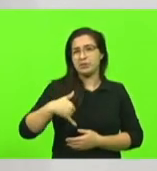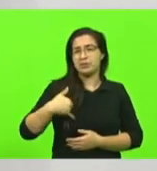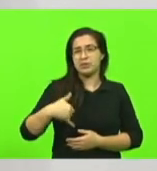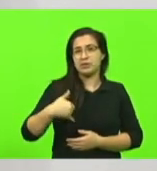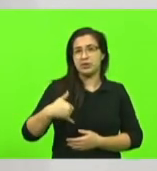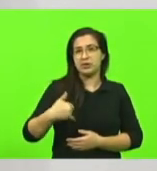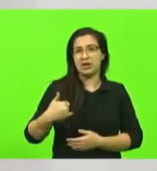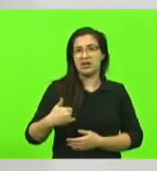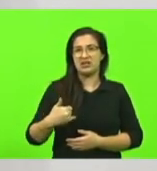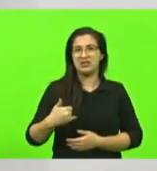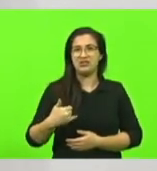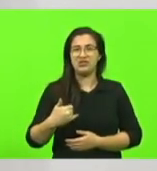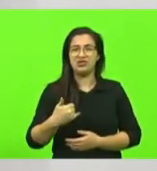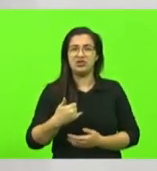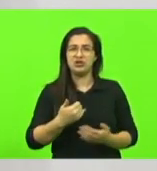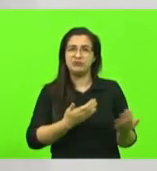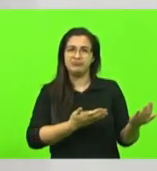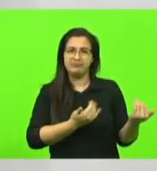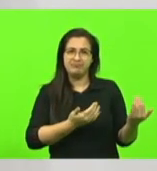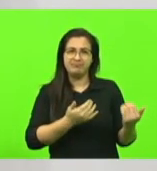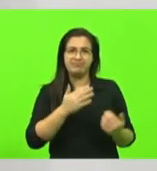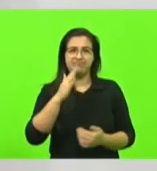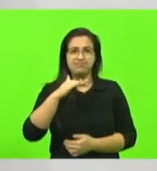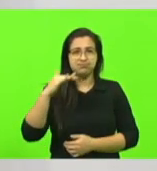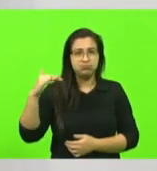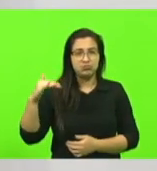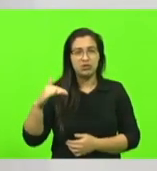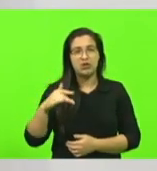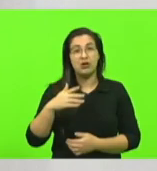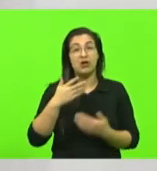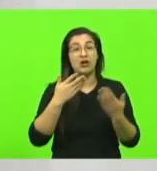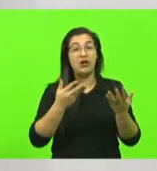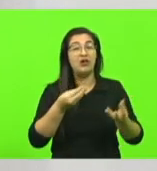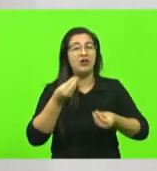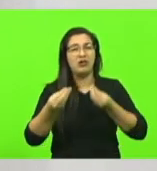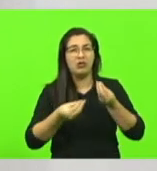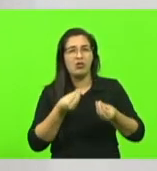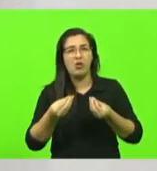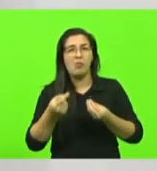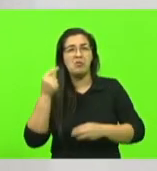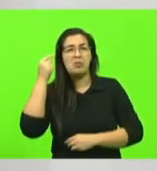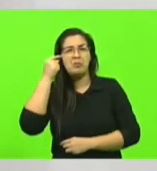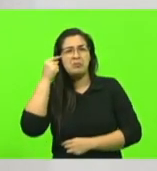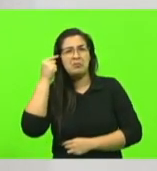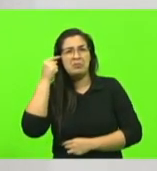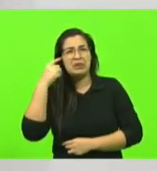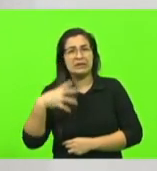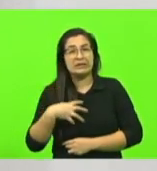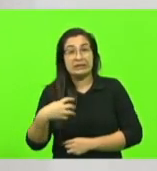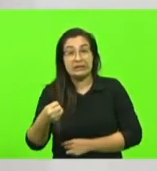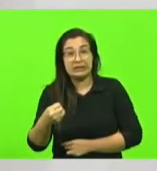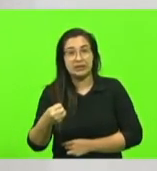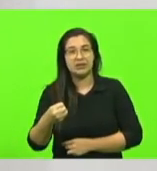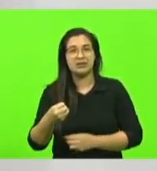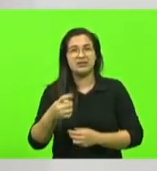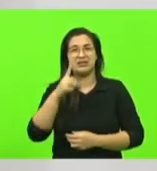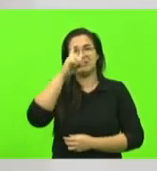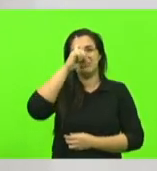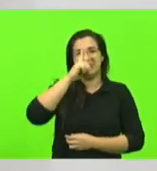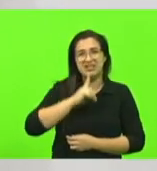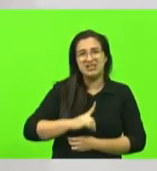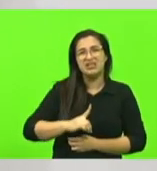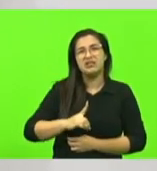adolescência tem muita tendência a esse pensamento depressivo